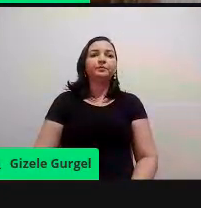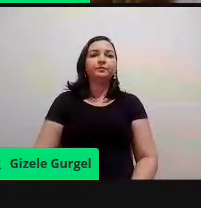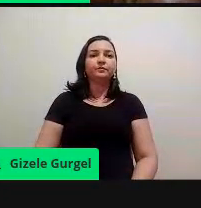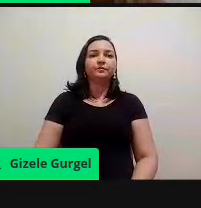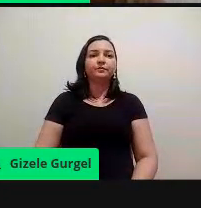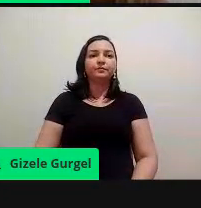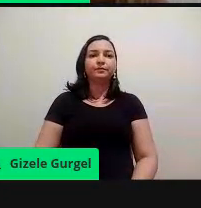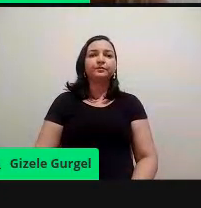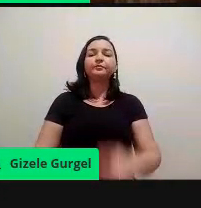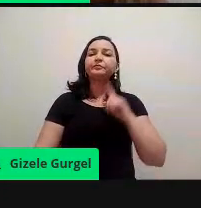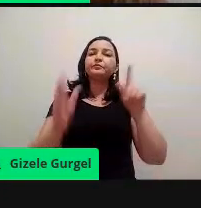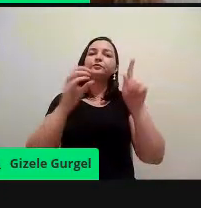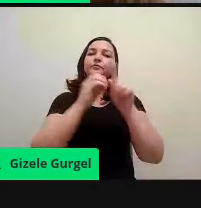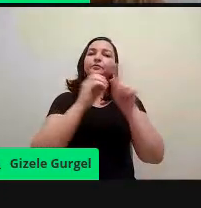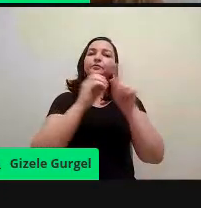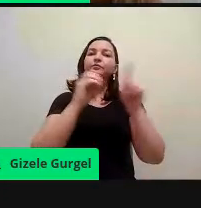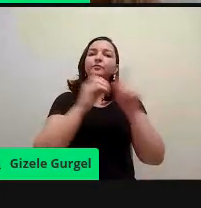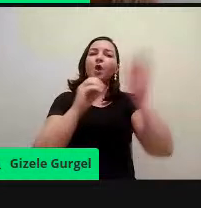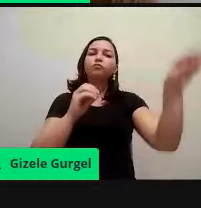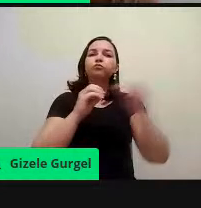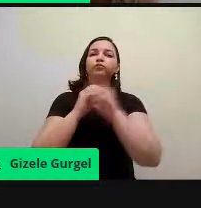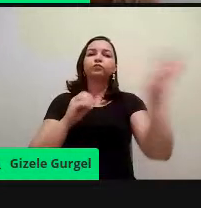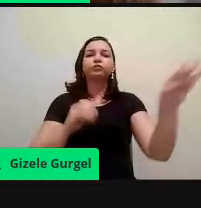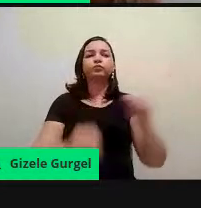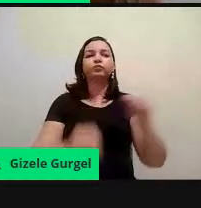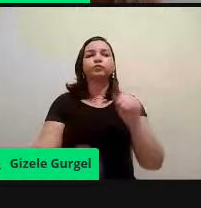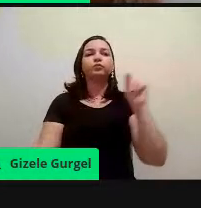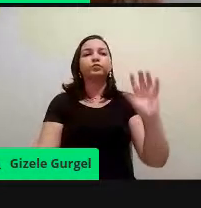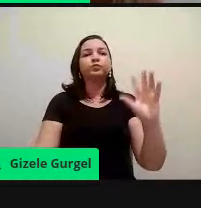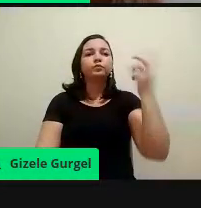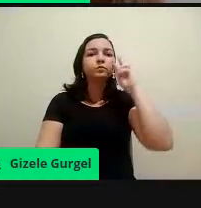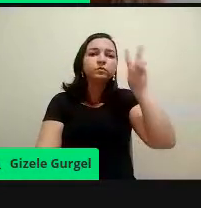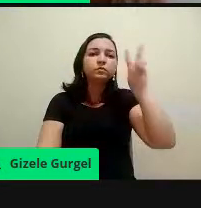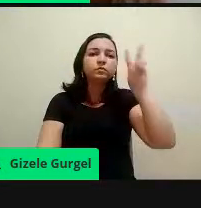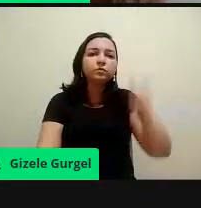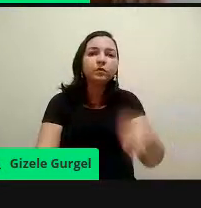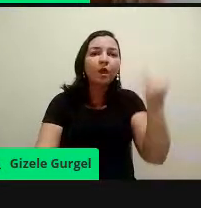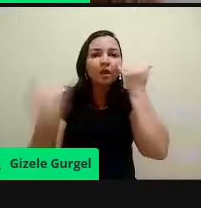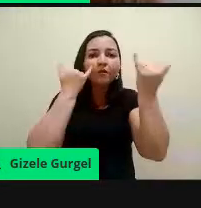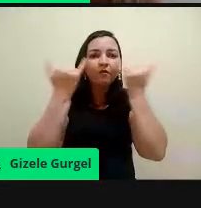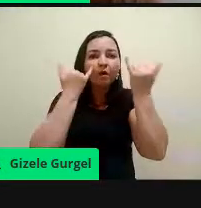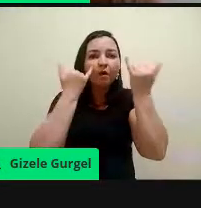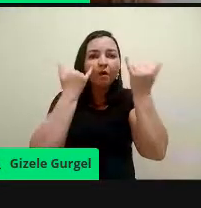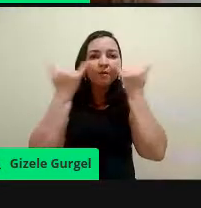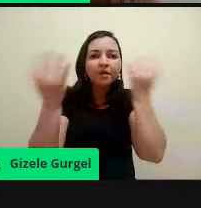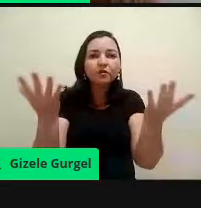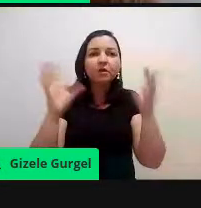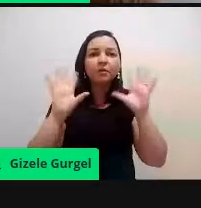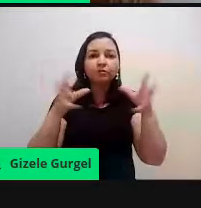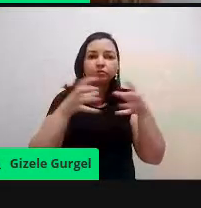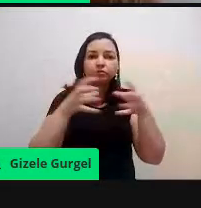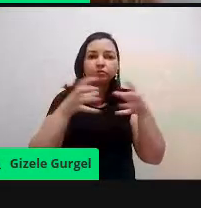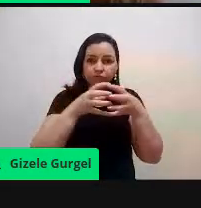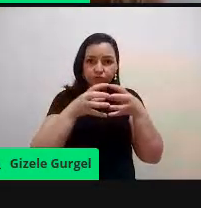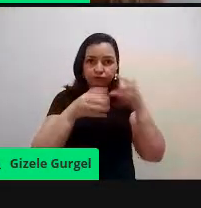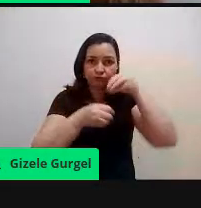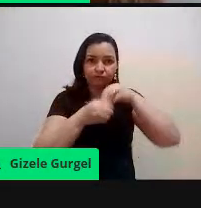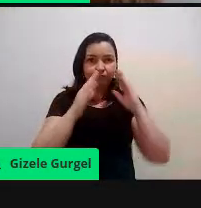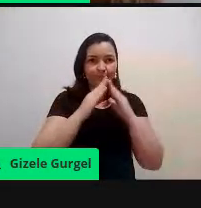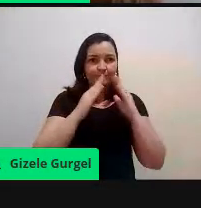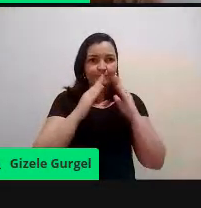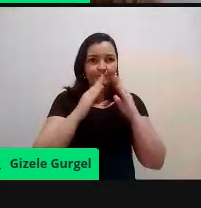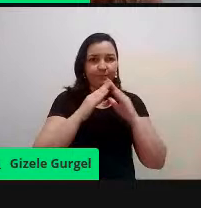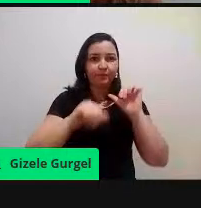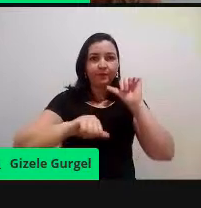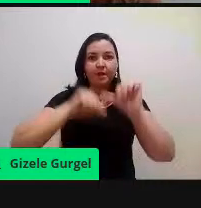Então, fui lá no Google, coloquei, e o que é que veio, né, informações do tipo, isolamento social muda a dinâmica